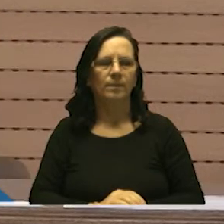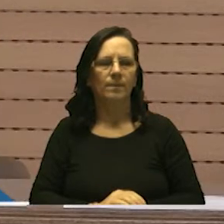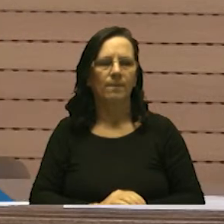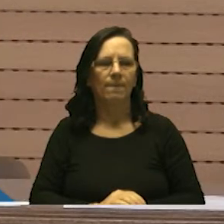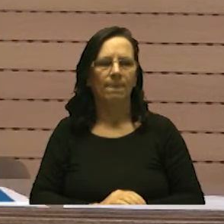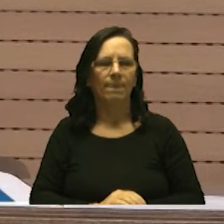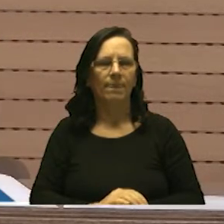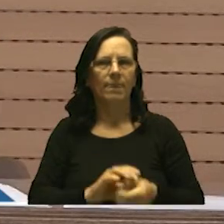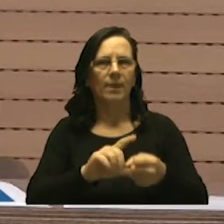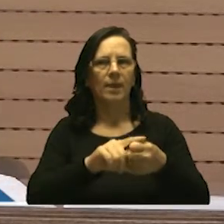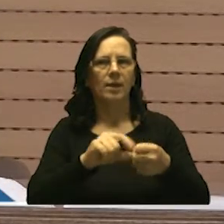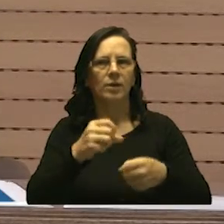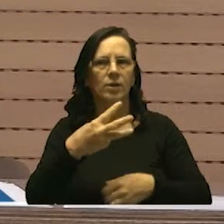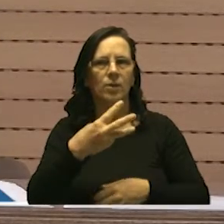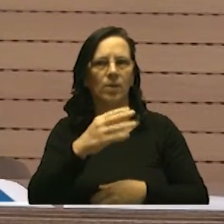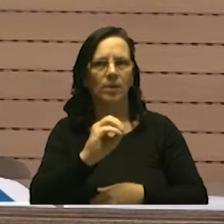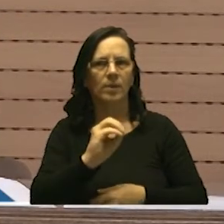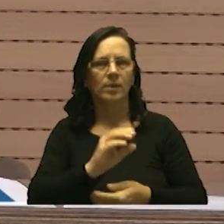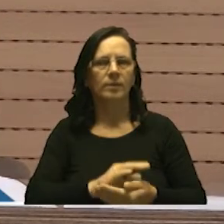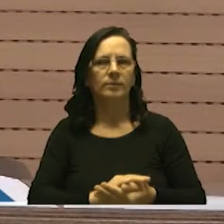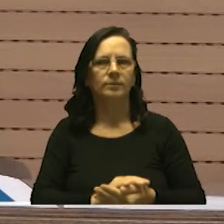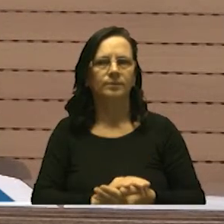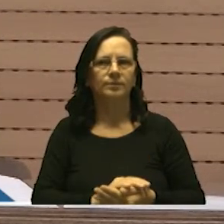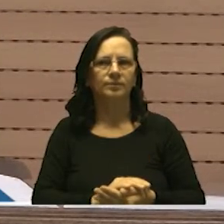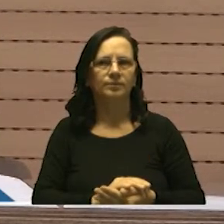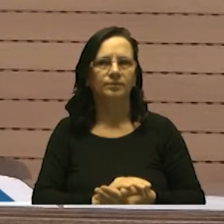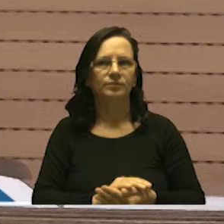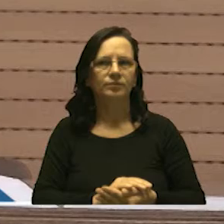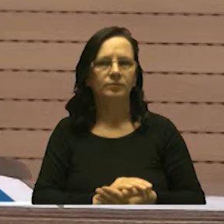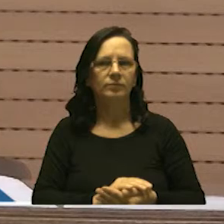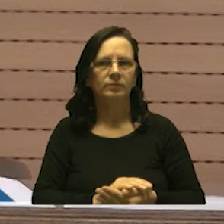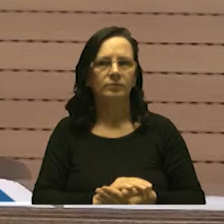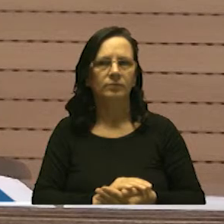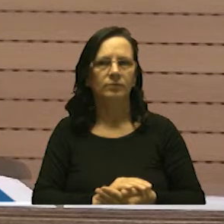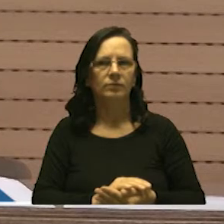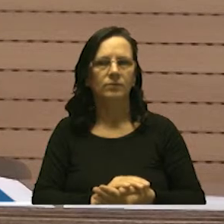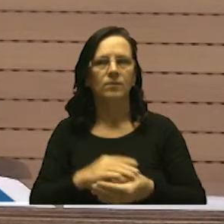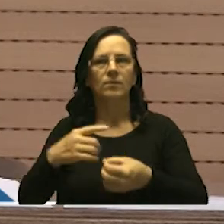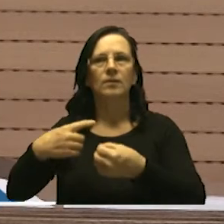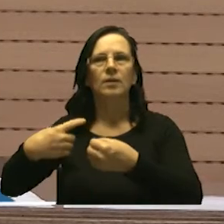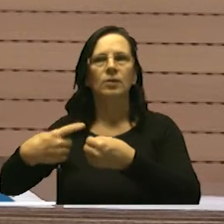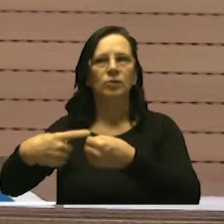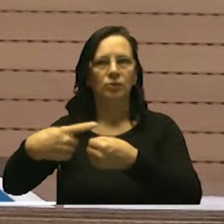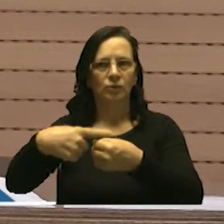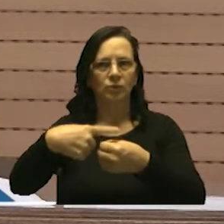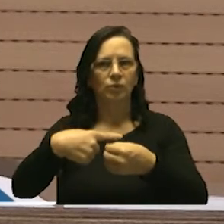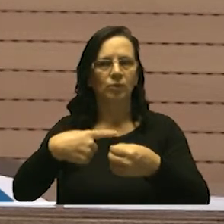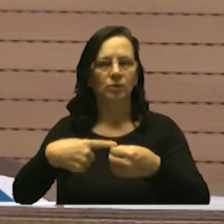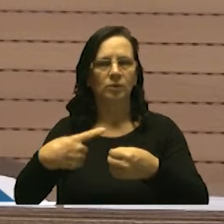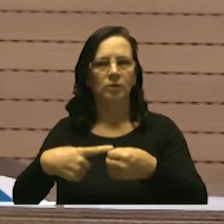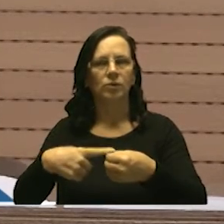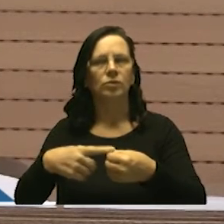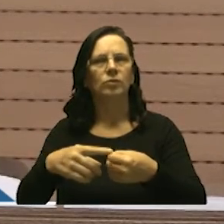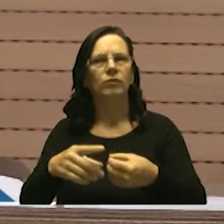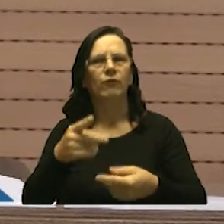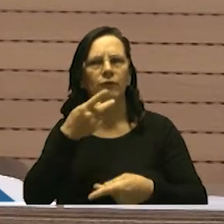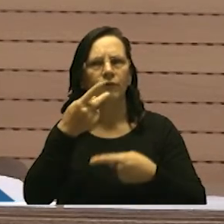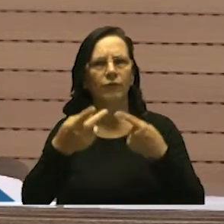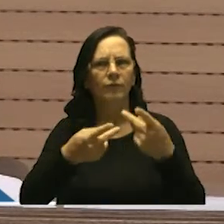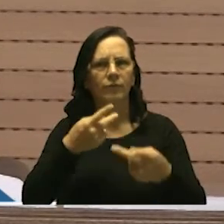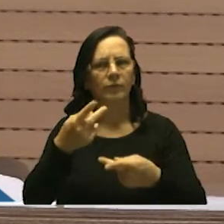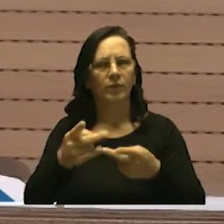Artigo 30 compete aos municípios legislar sobre